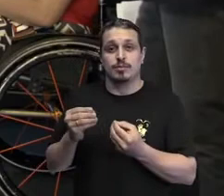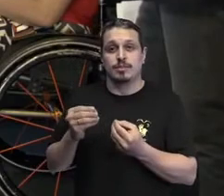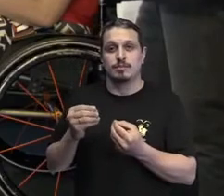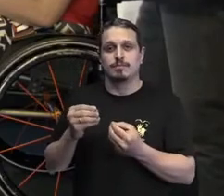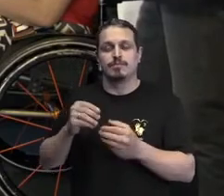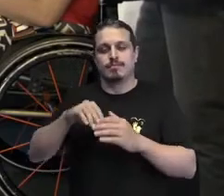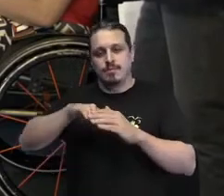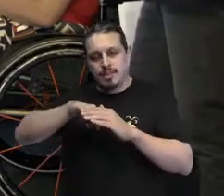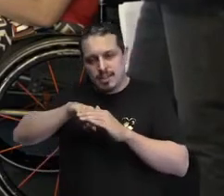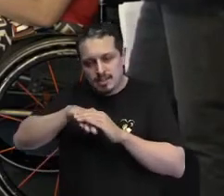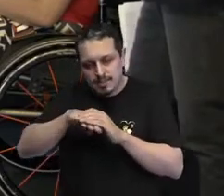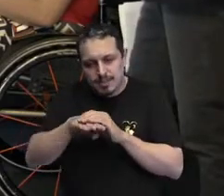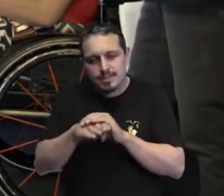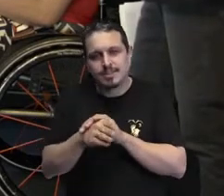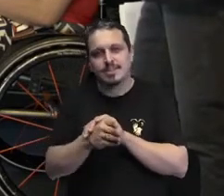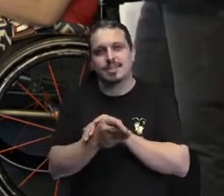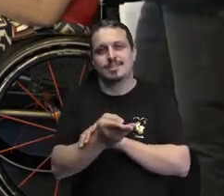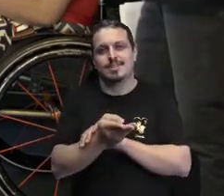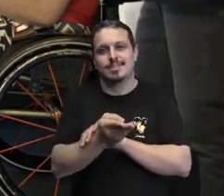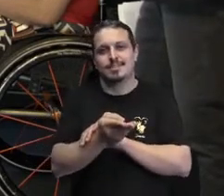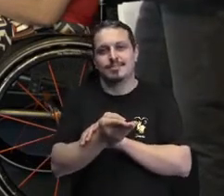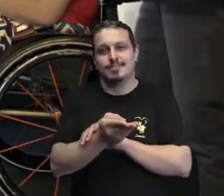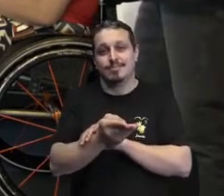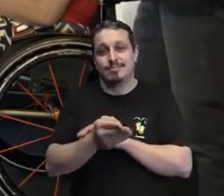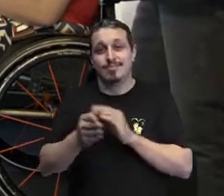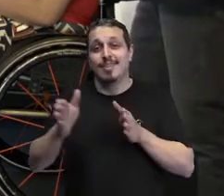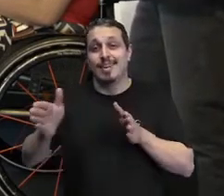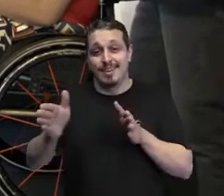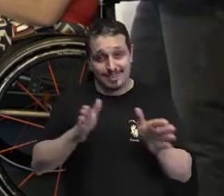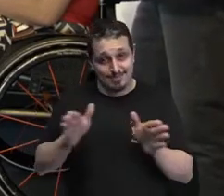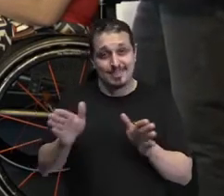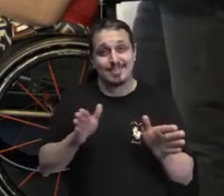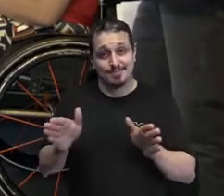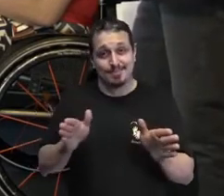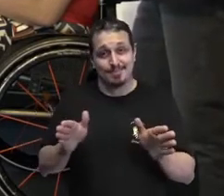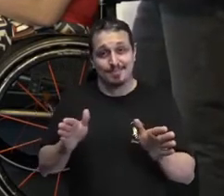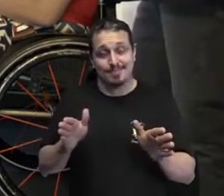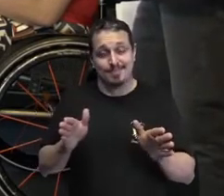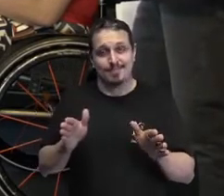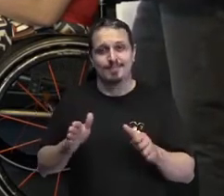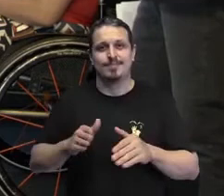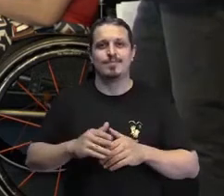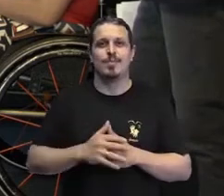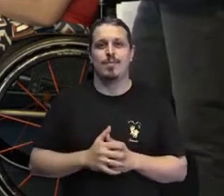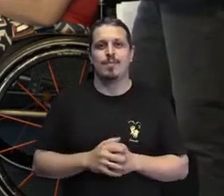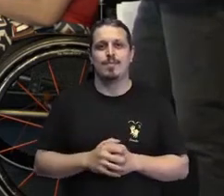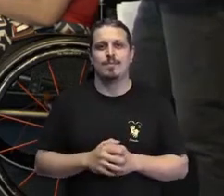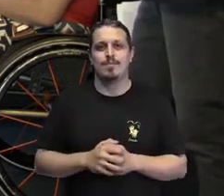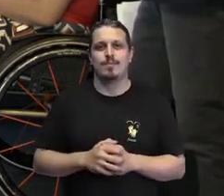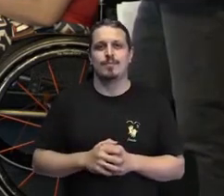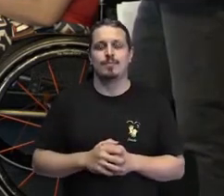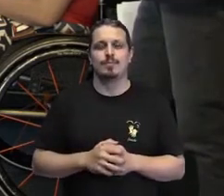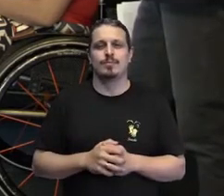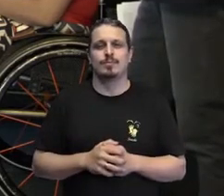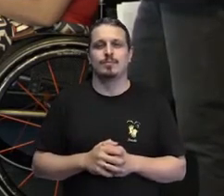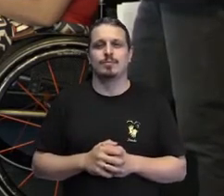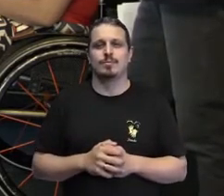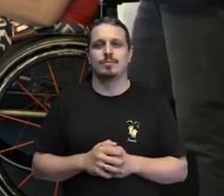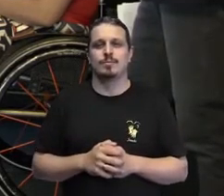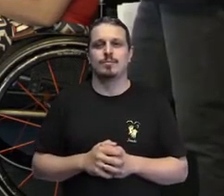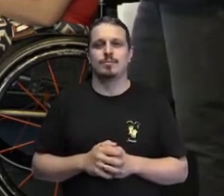uma acessibilidade, uma adequação, uma acessibilidade que seja,